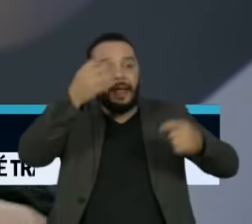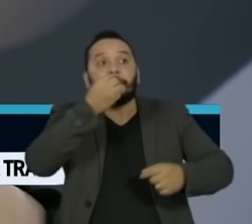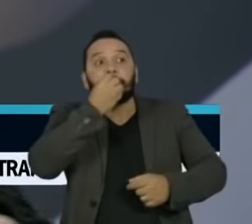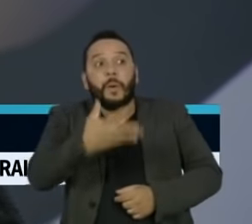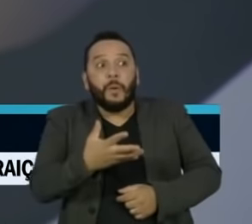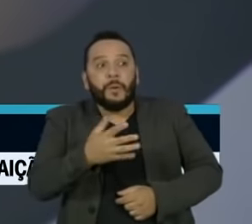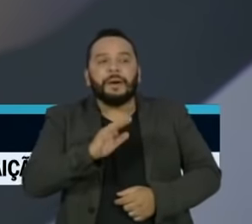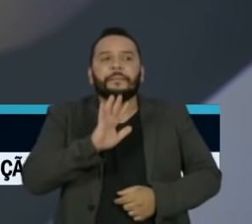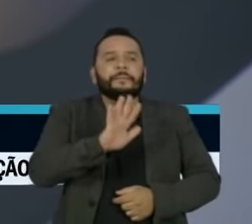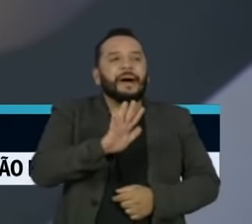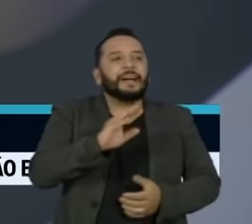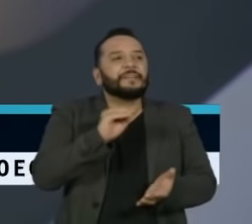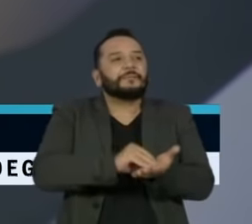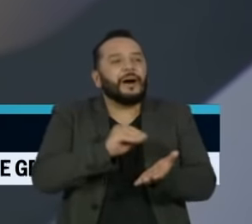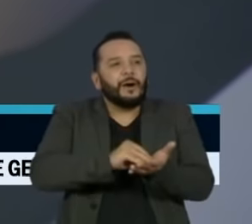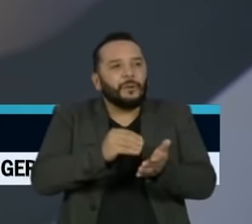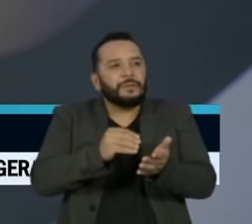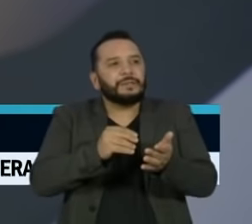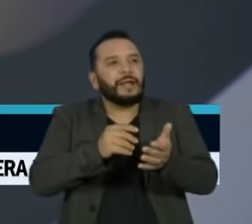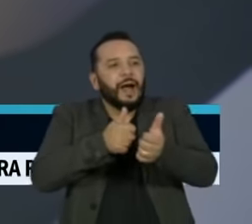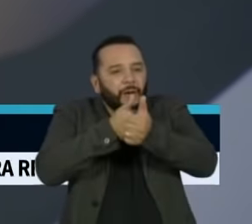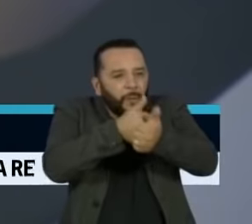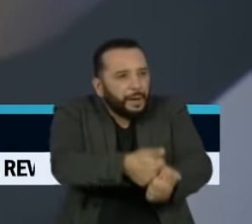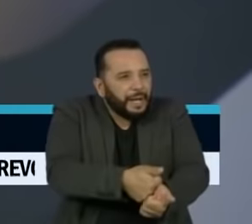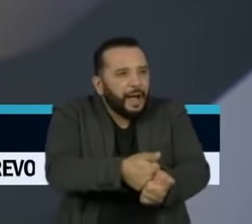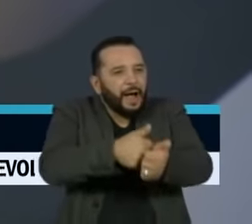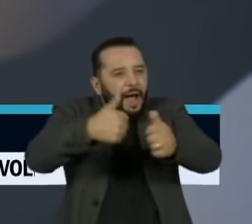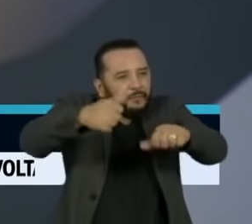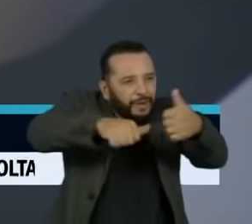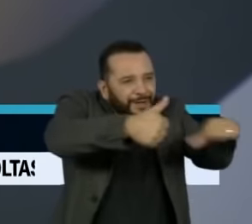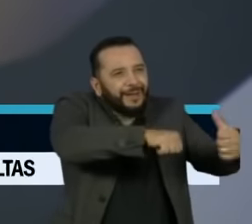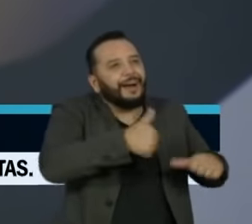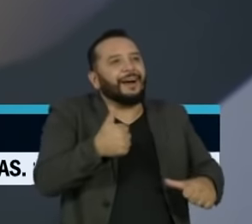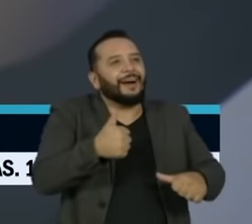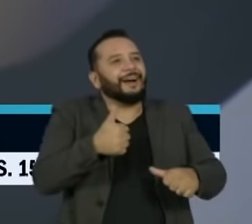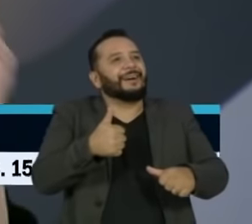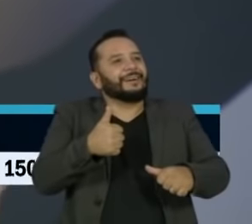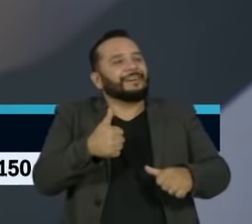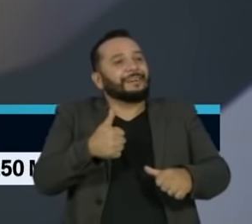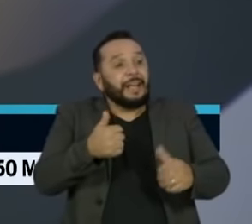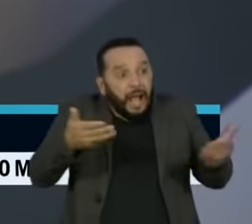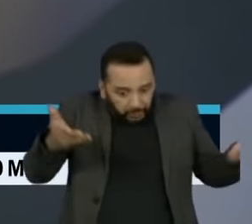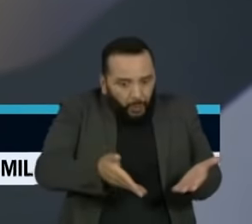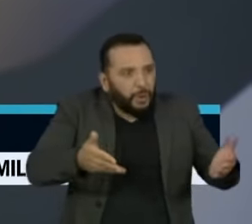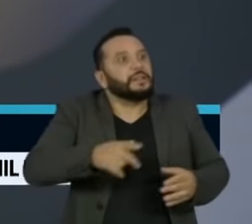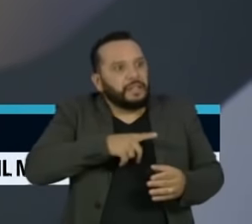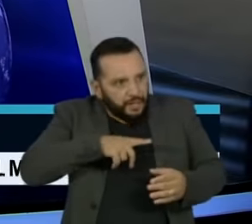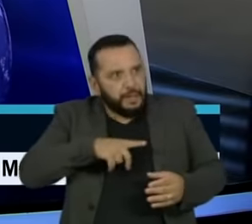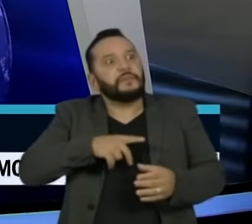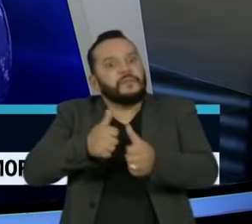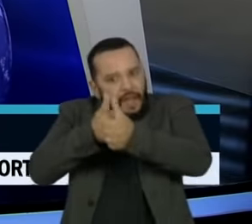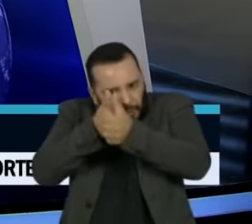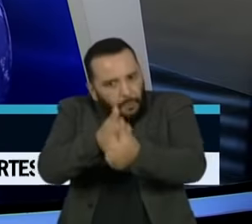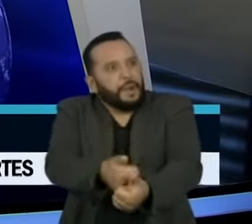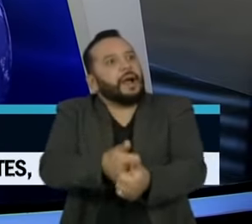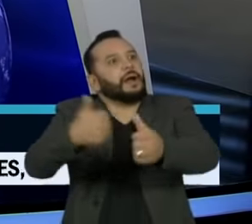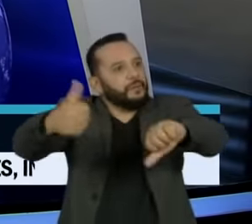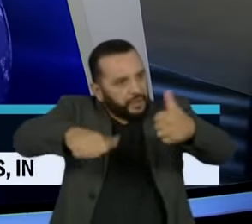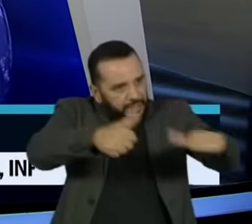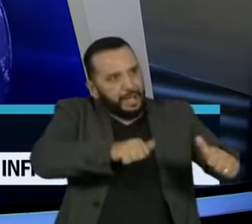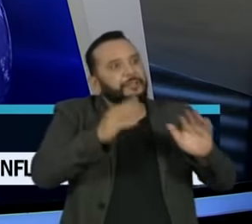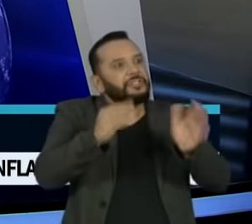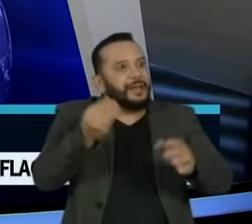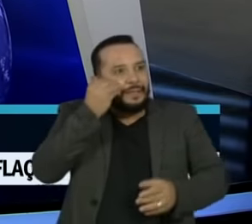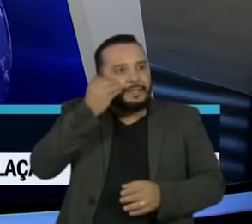testadas, não serem acompanhadas. Então, dessa vez, a gente está tendo um retorno que, como o Vicente falou, já era esperado porque já foi